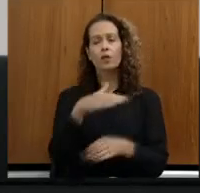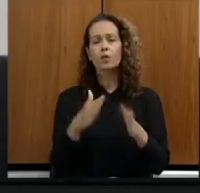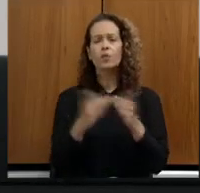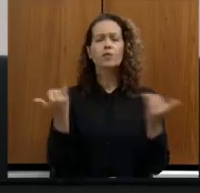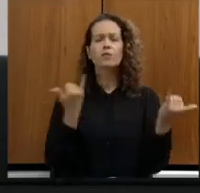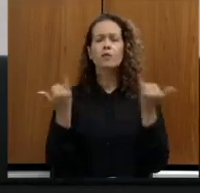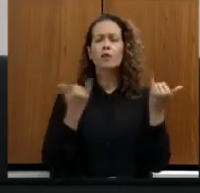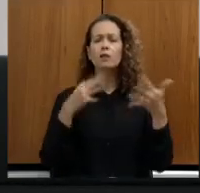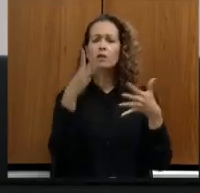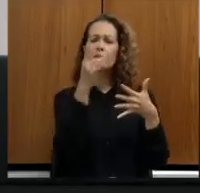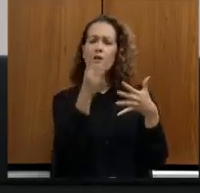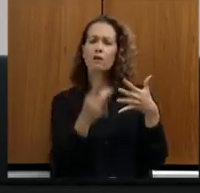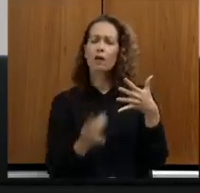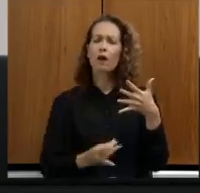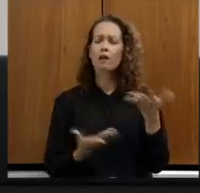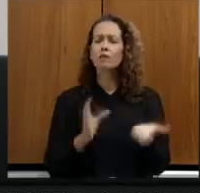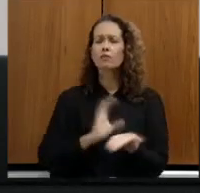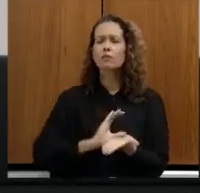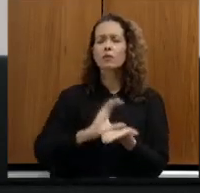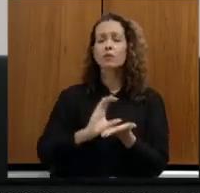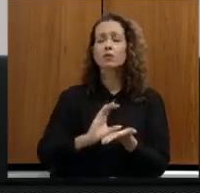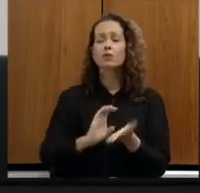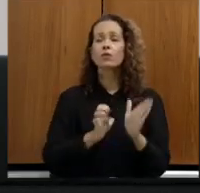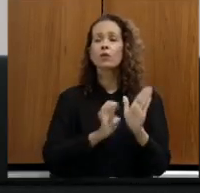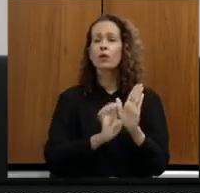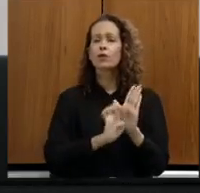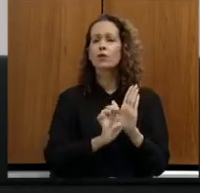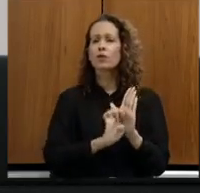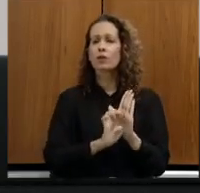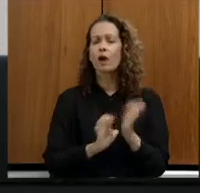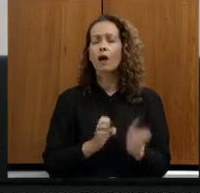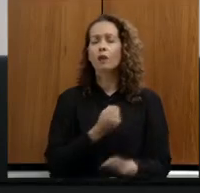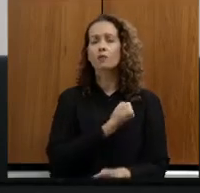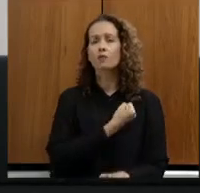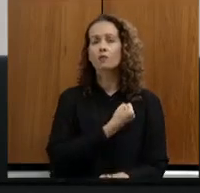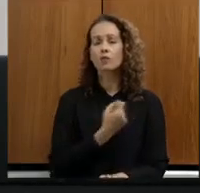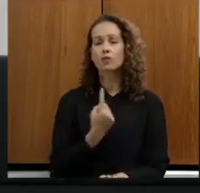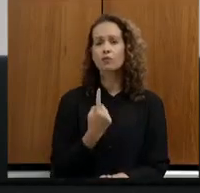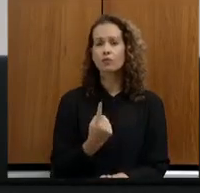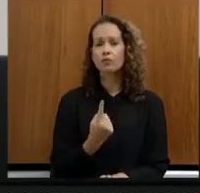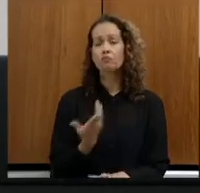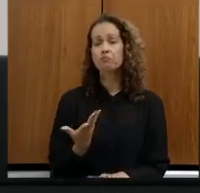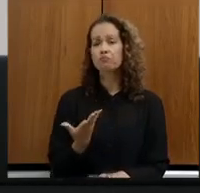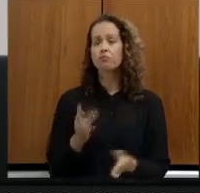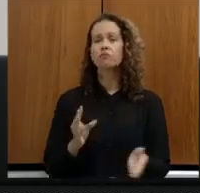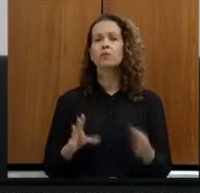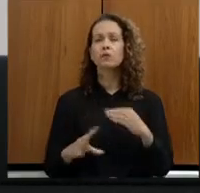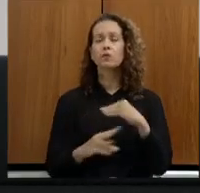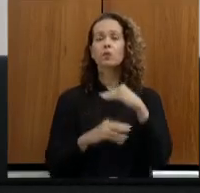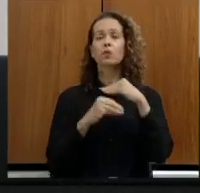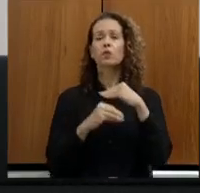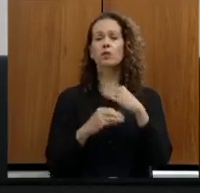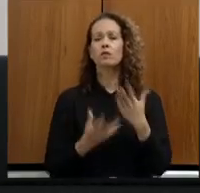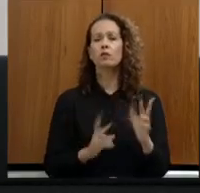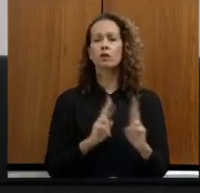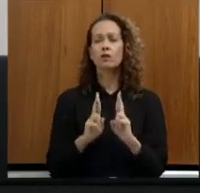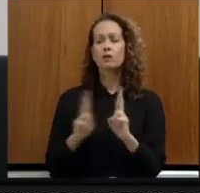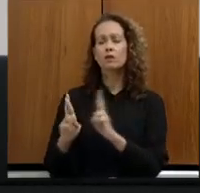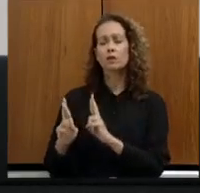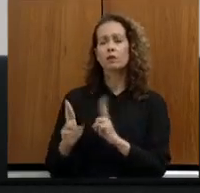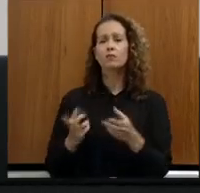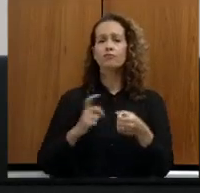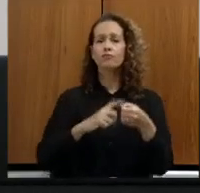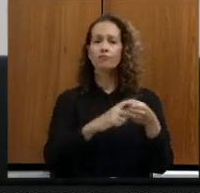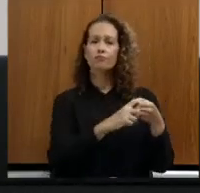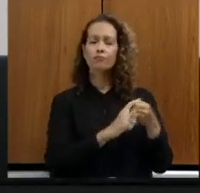detalhadas sobre a aplicação dos recursos oriundos do edital Lixão Zero número 1 incluindo a relação dos consórcios e projetos selecionados e os